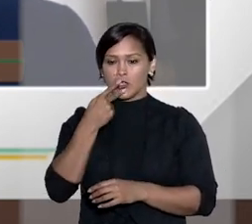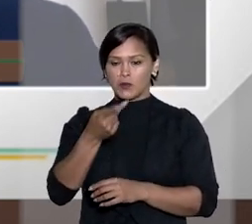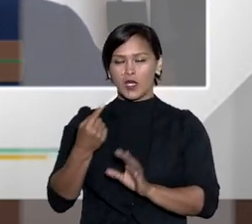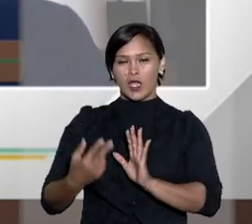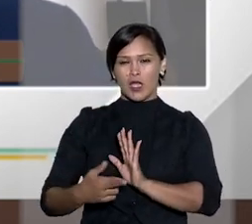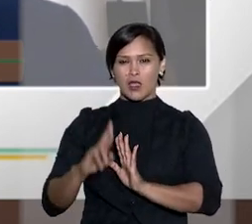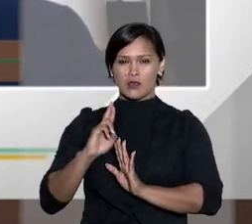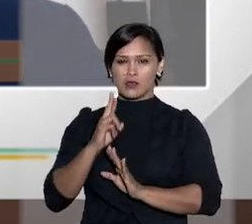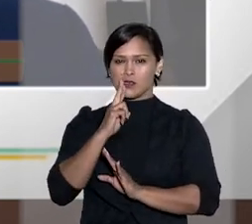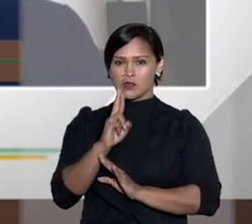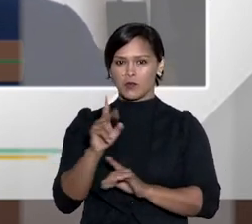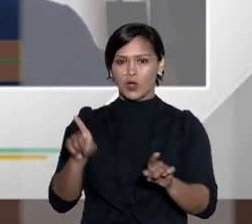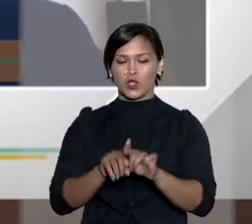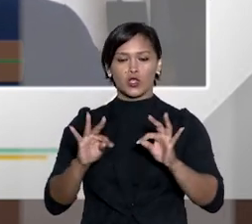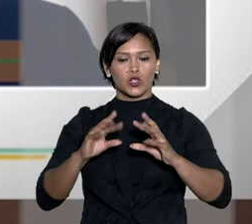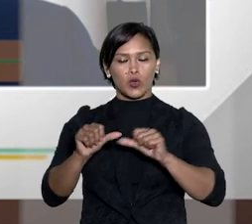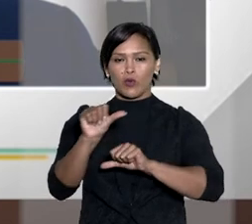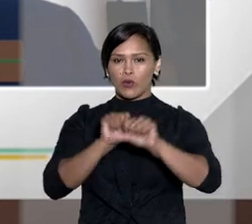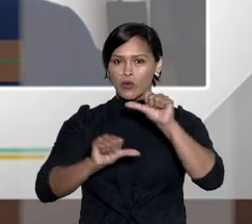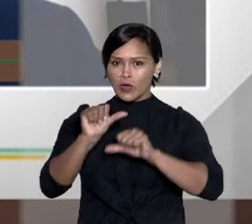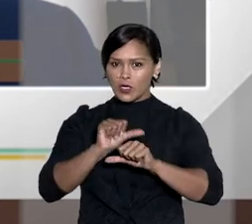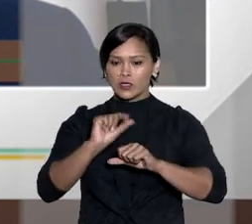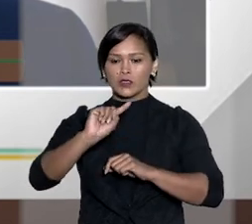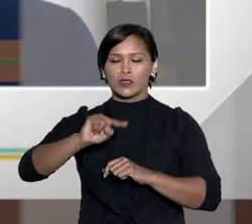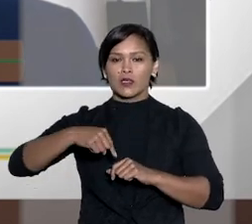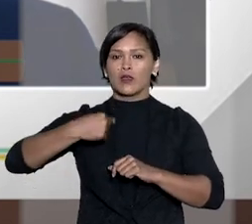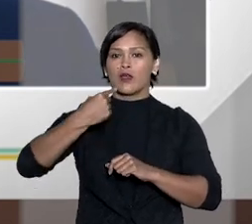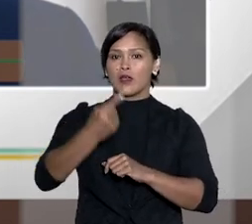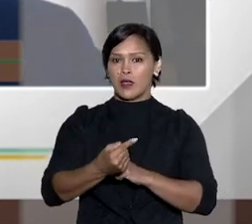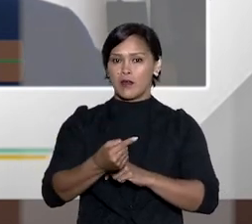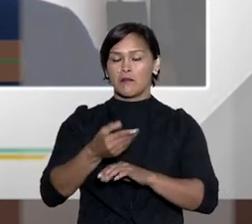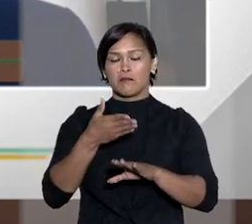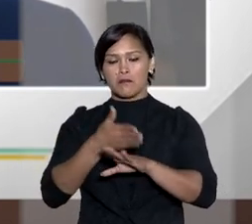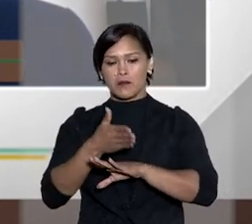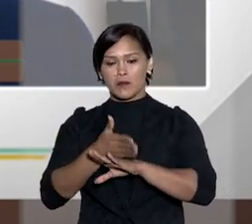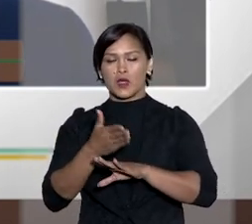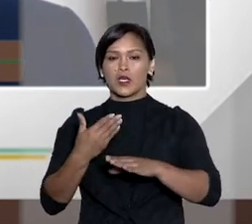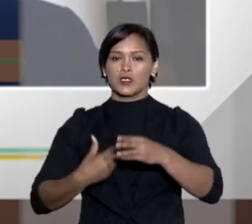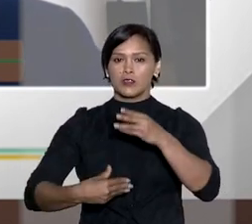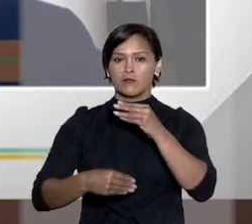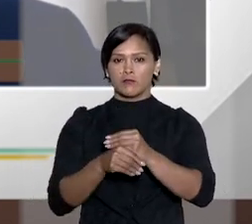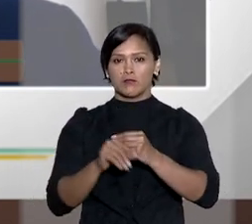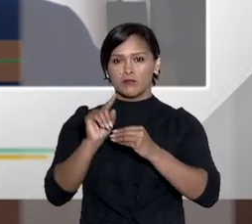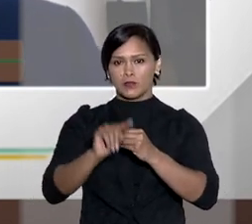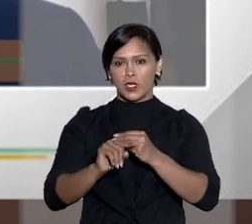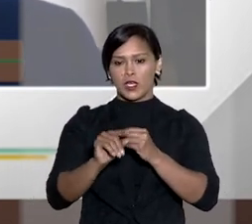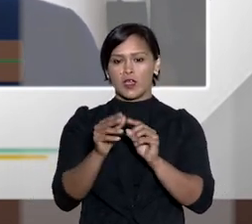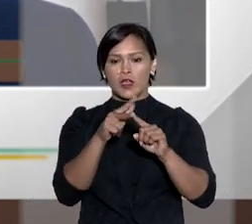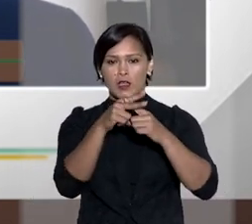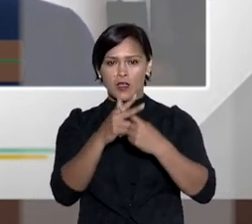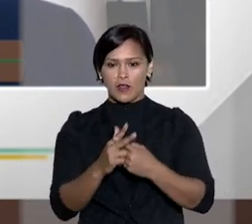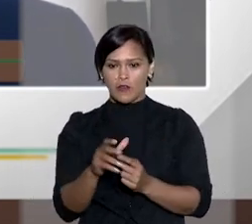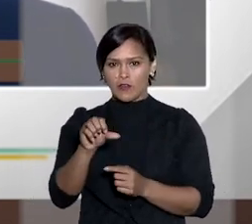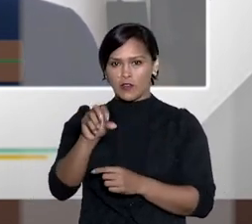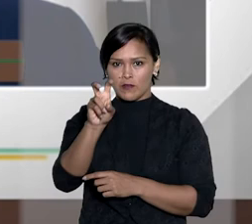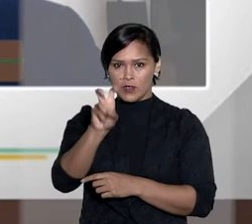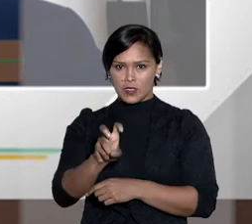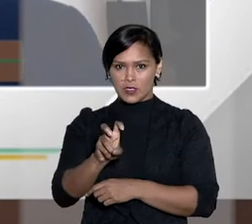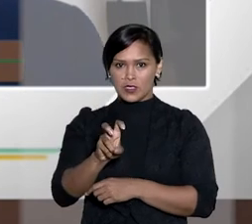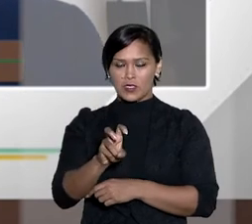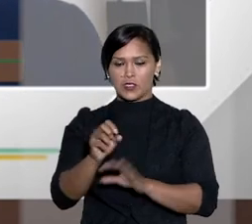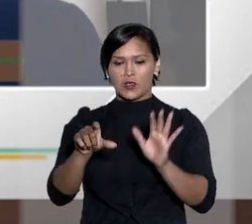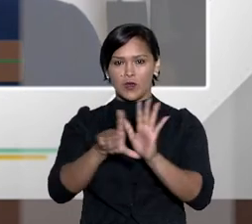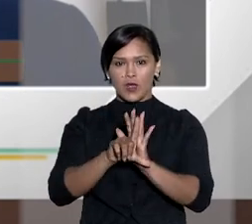sistema de juizados especiais cíveis e como eu disse na resposta anterior todas essas alterações são após foram incluídas